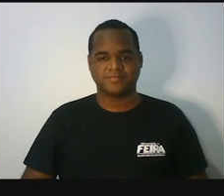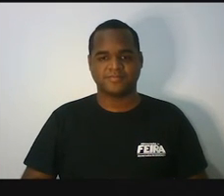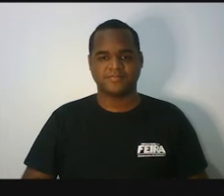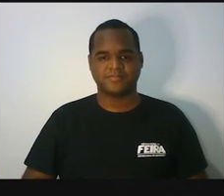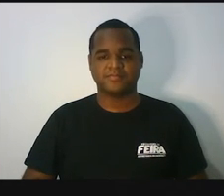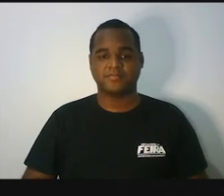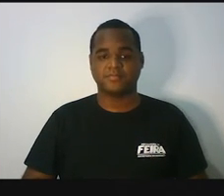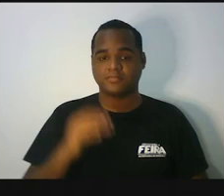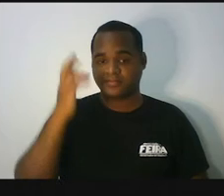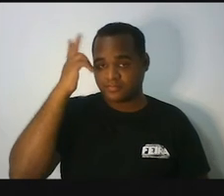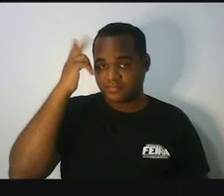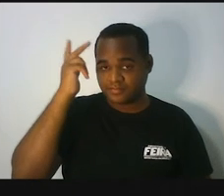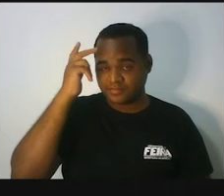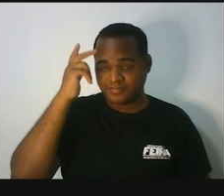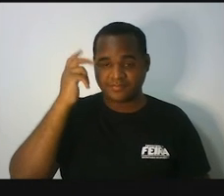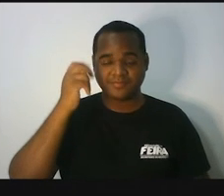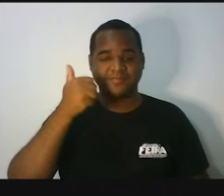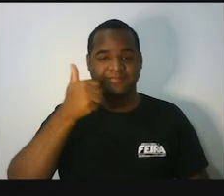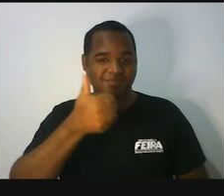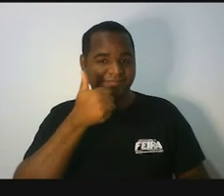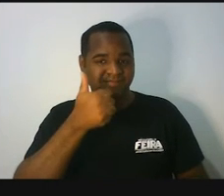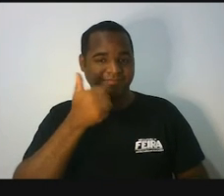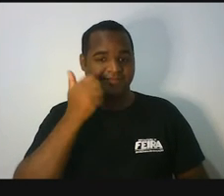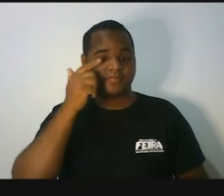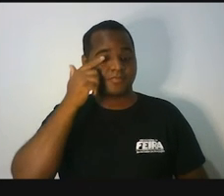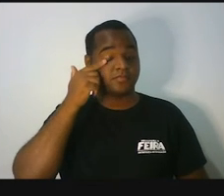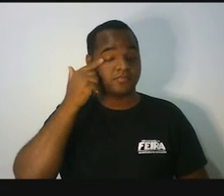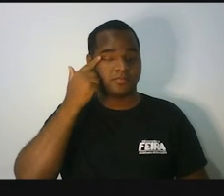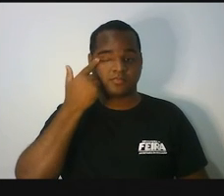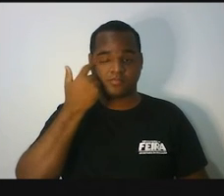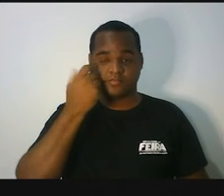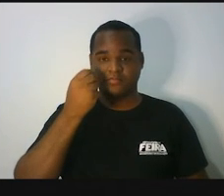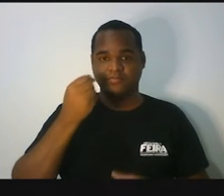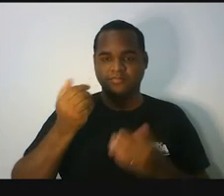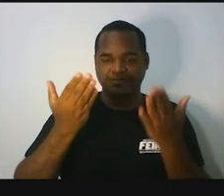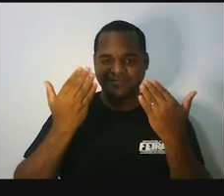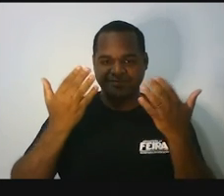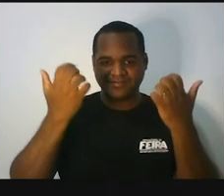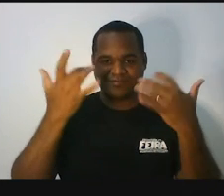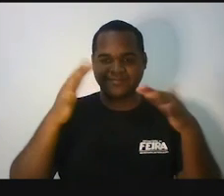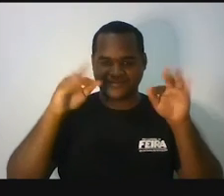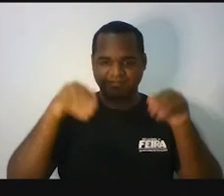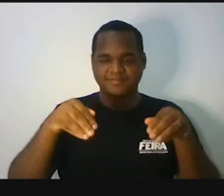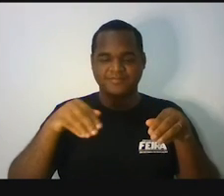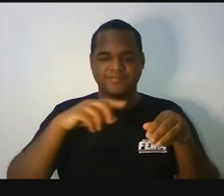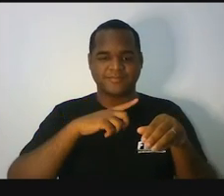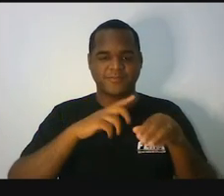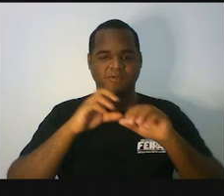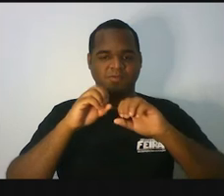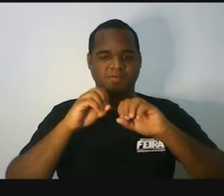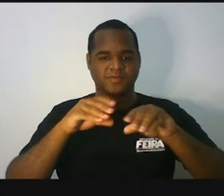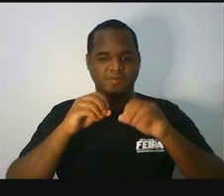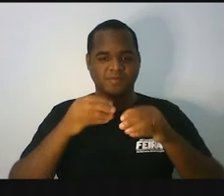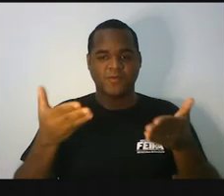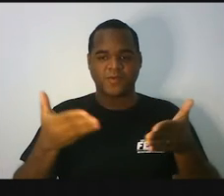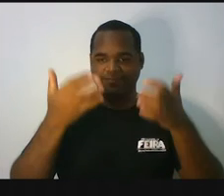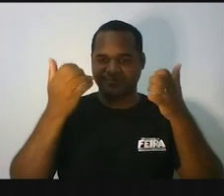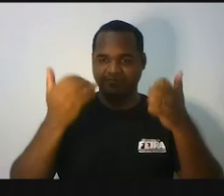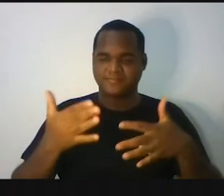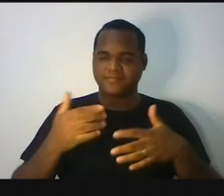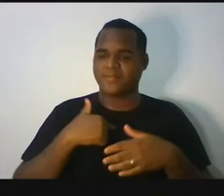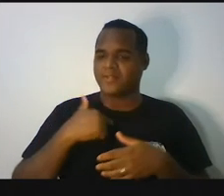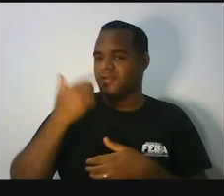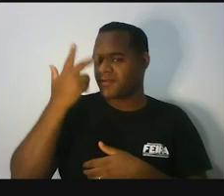Tranquilão? Beleza! Então vamos para a nossa última situação da aula de hoje essa é bem